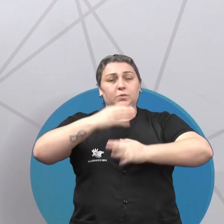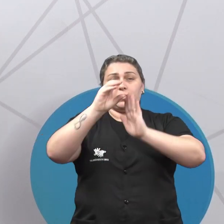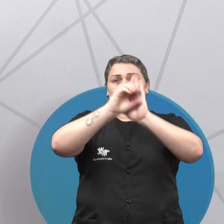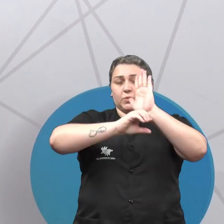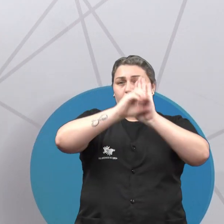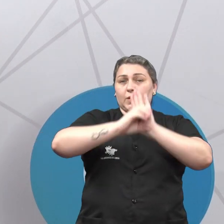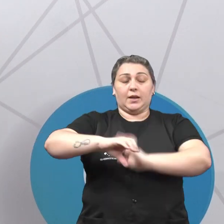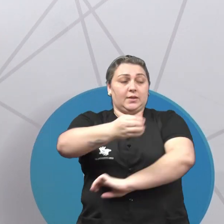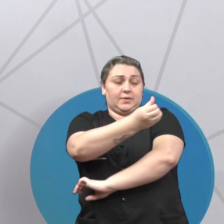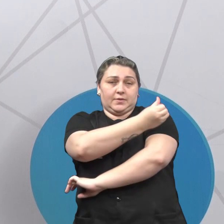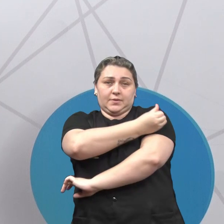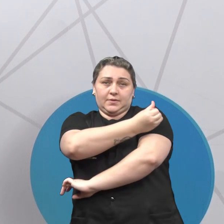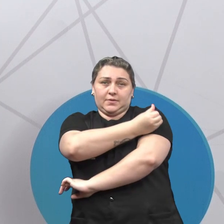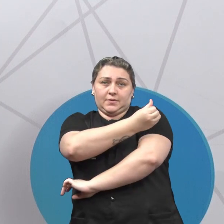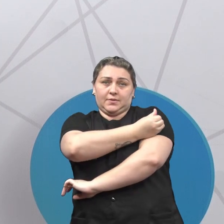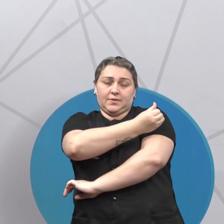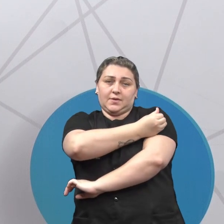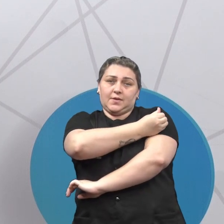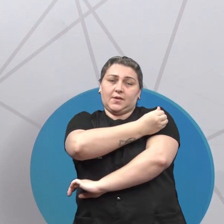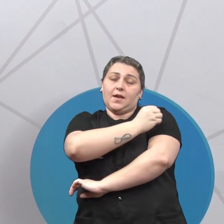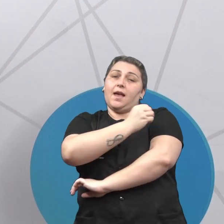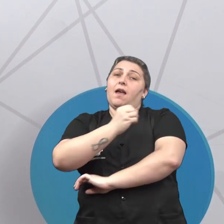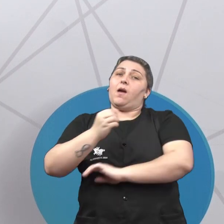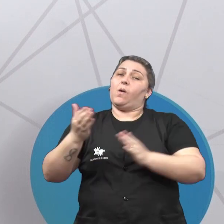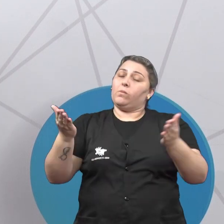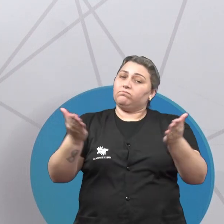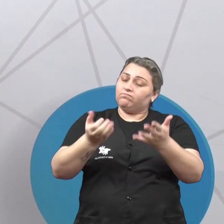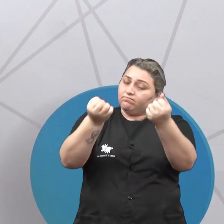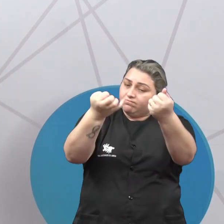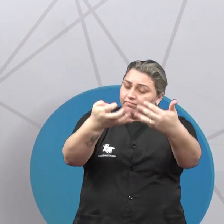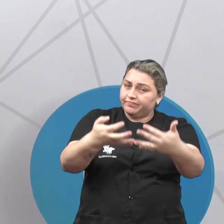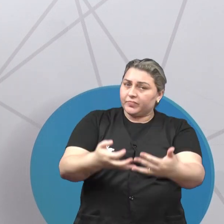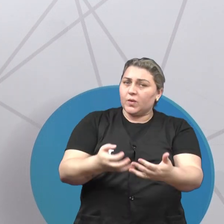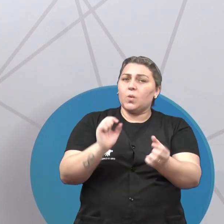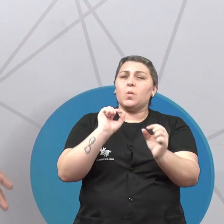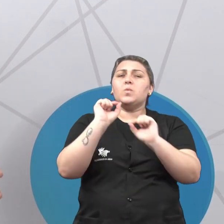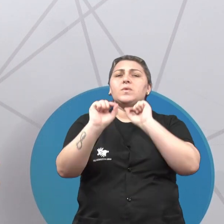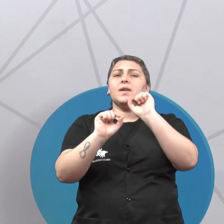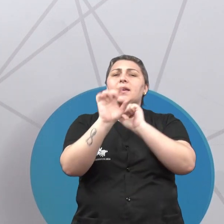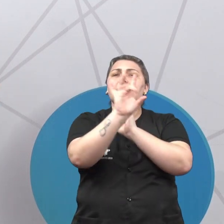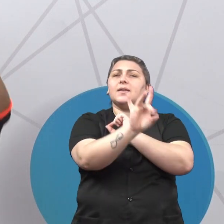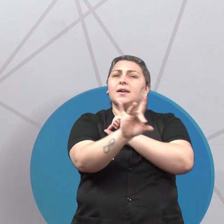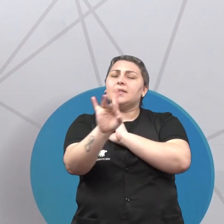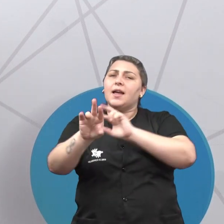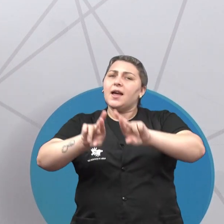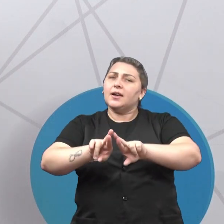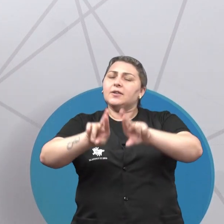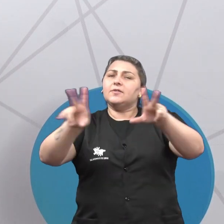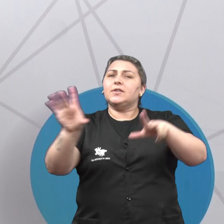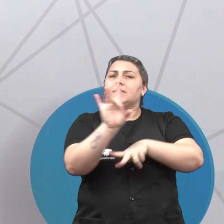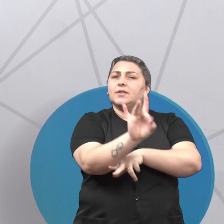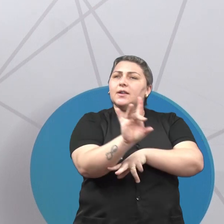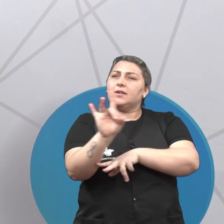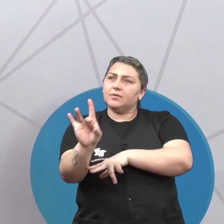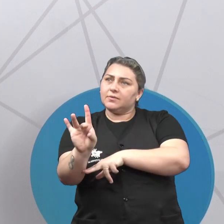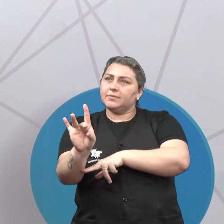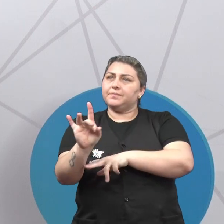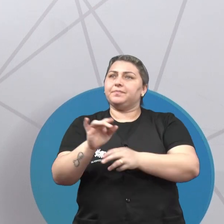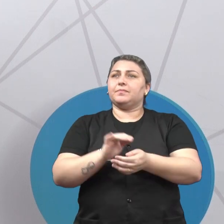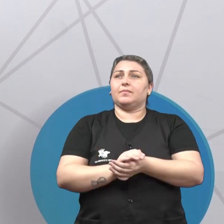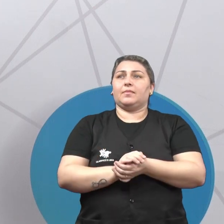é para o sexto ano e a gente vai estar dando algumas definições sobre o que é cada uma e a diferença de cada uma.